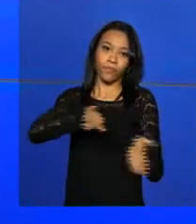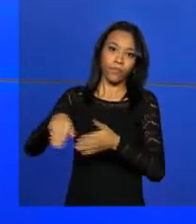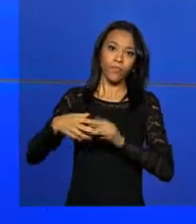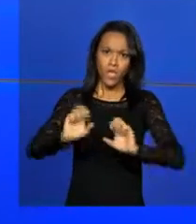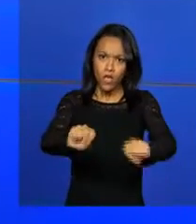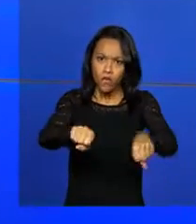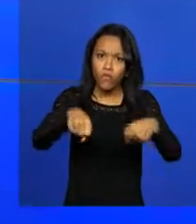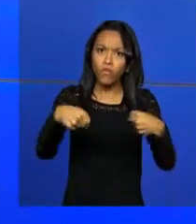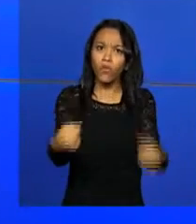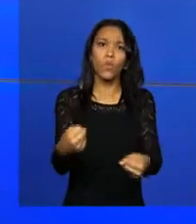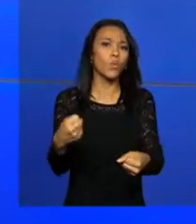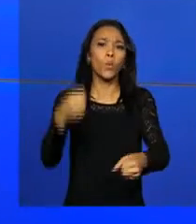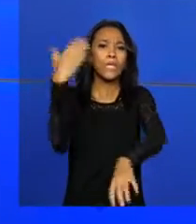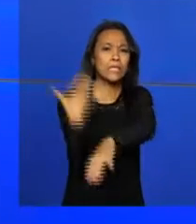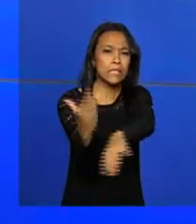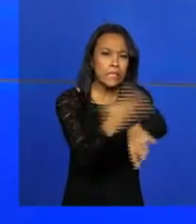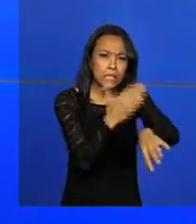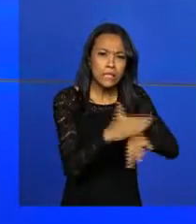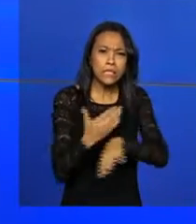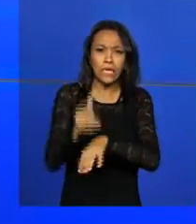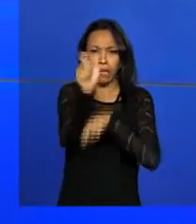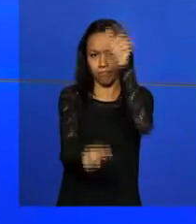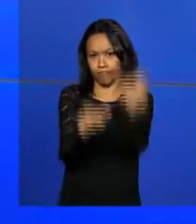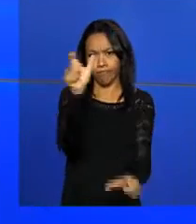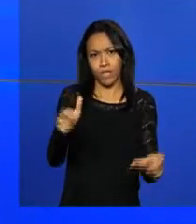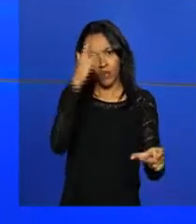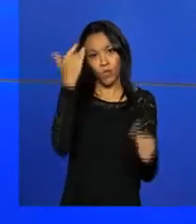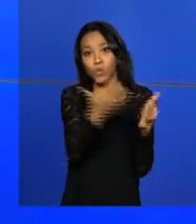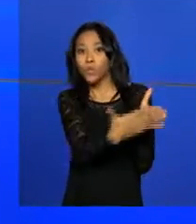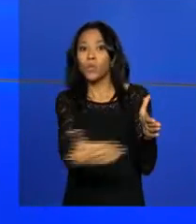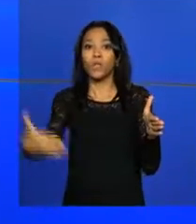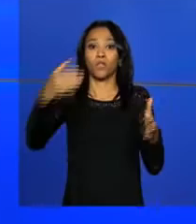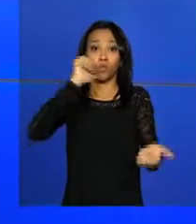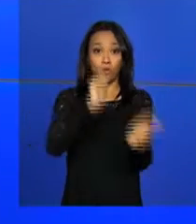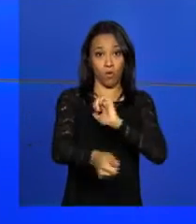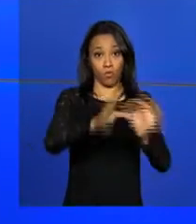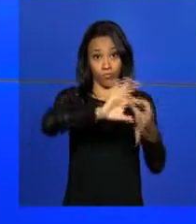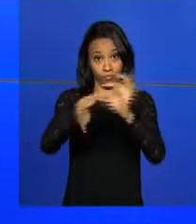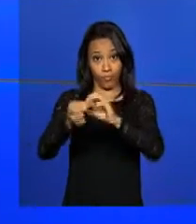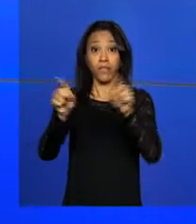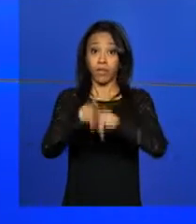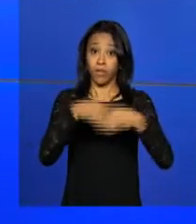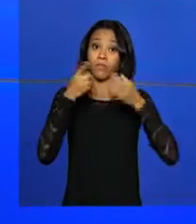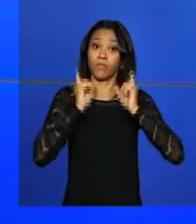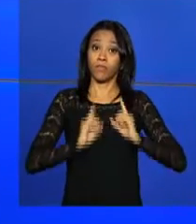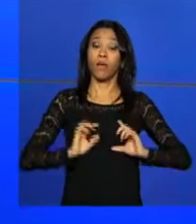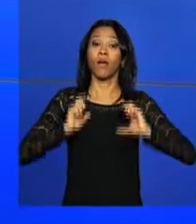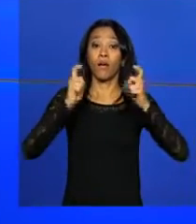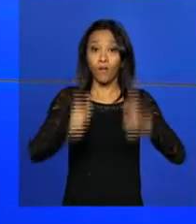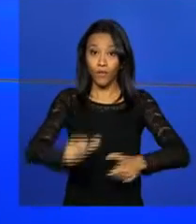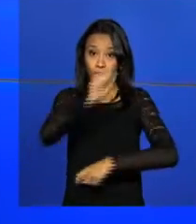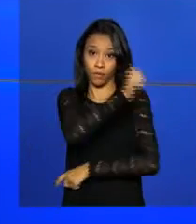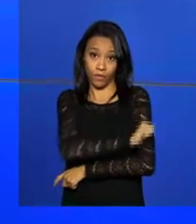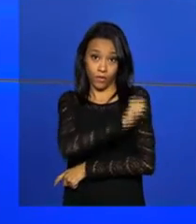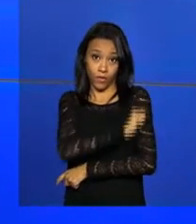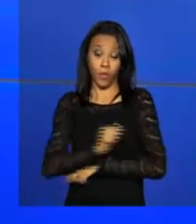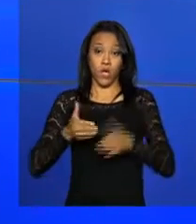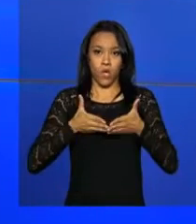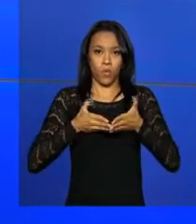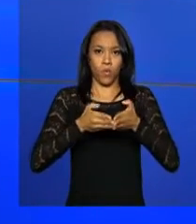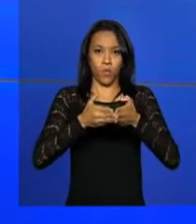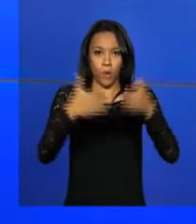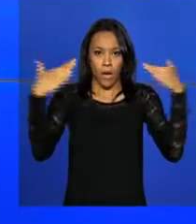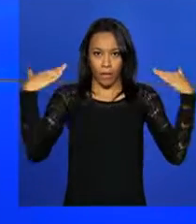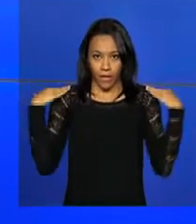Reforço na capacitação para garantir a segurança durante os Jogos Olímpicos e Paralímpicos do Rio de Janeiro. A Marinha do Brasil,